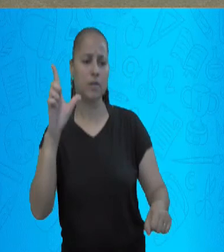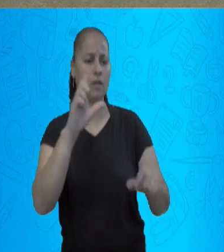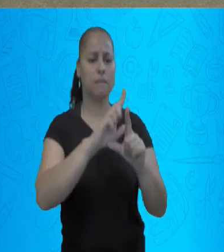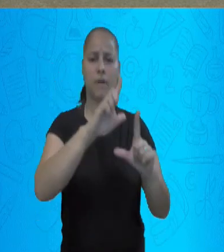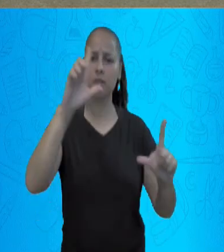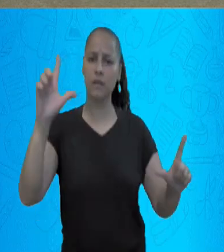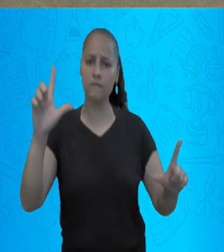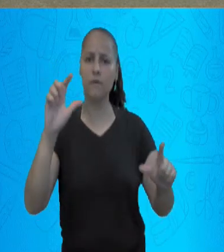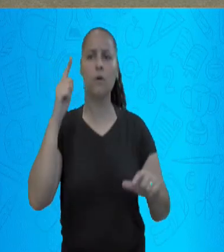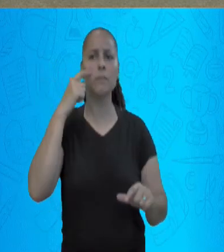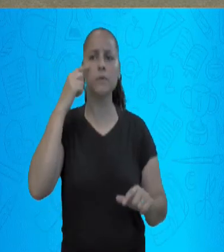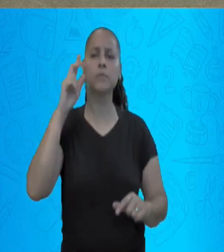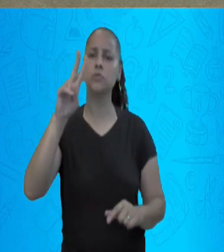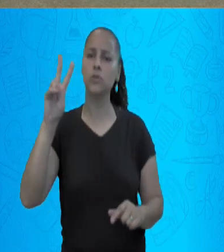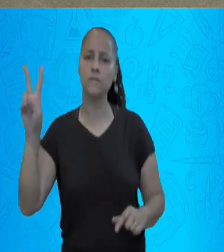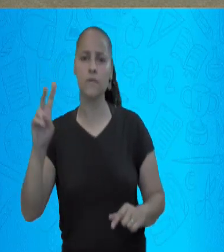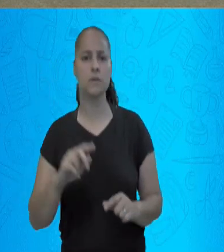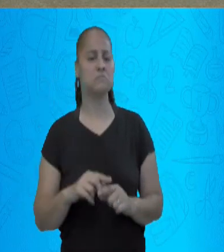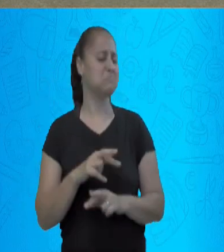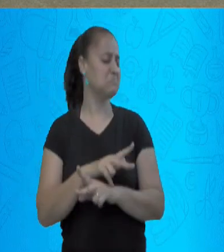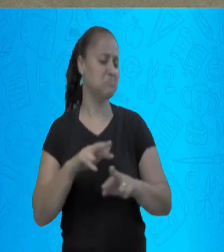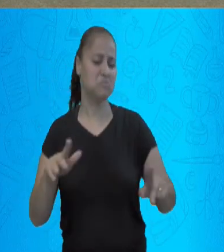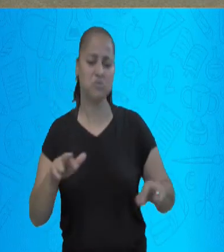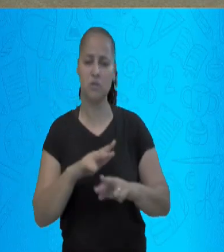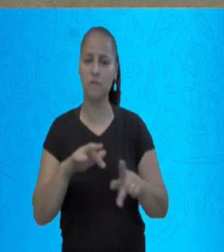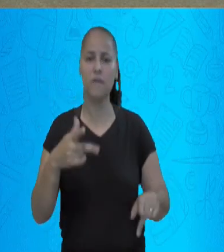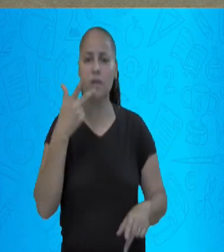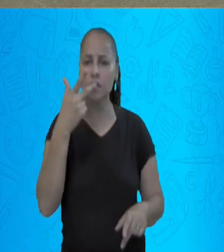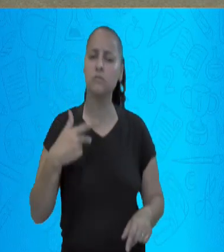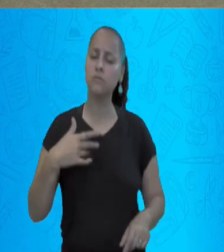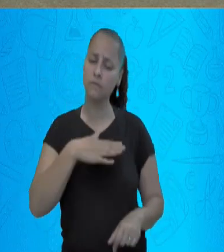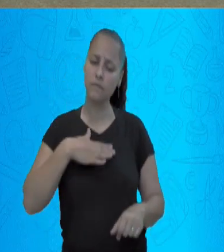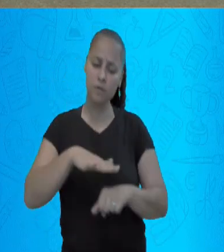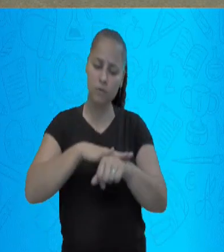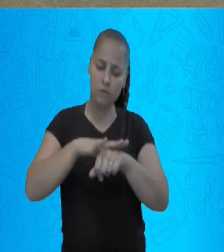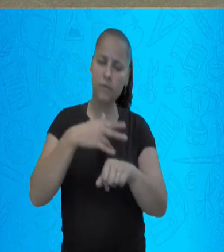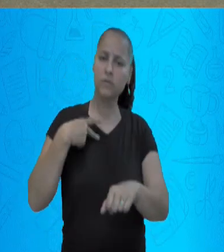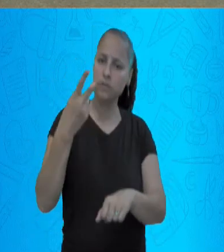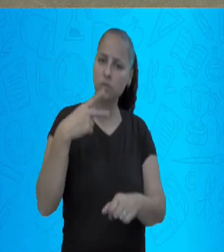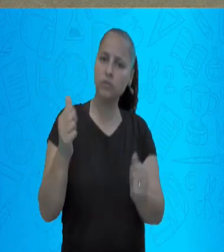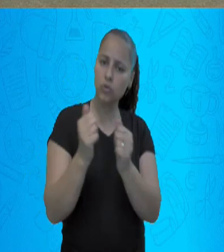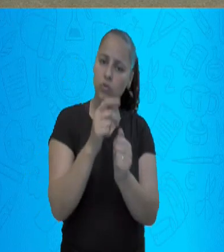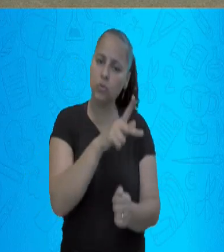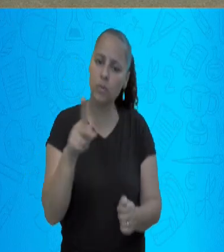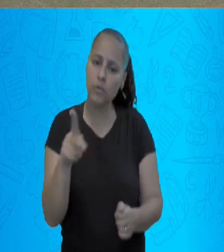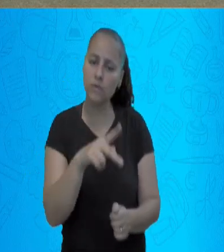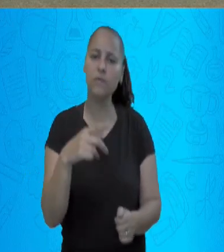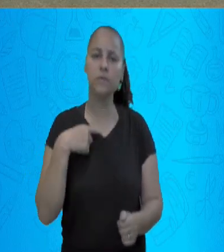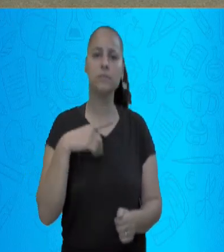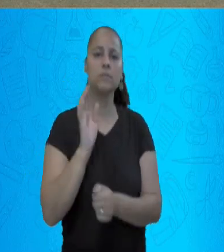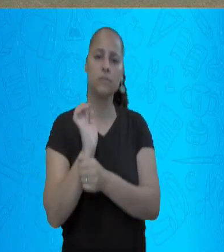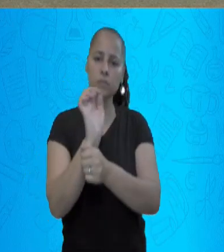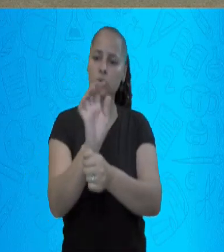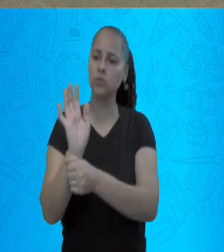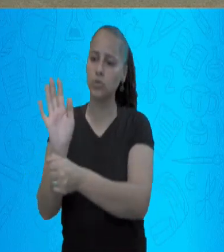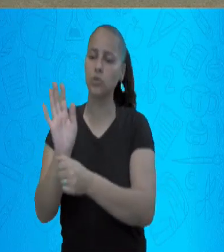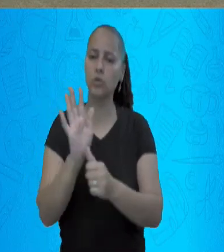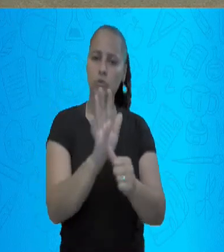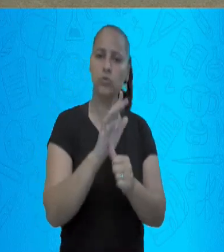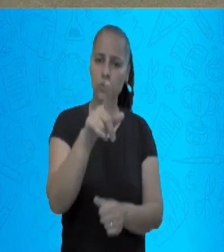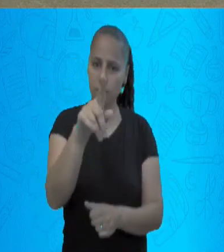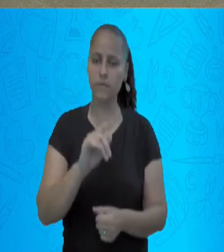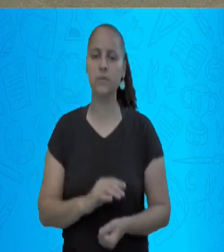plataforma, no fórum que tem lá na plataforma. Nós estaremos sempre à disposição para ajudar todos vocês